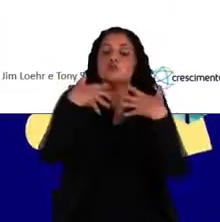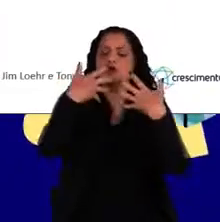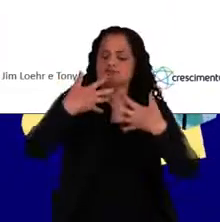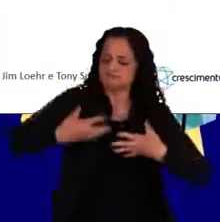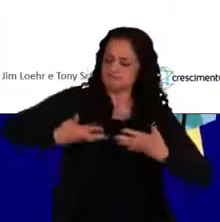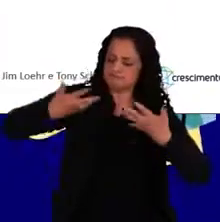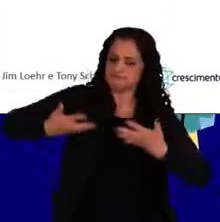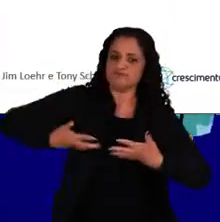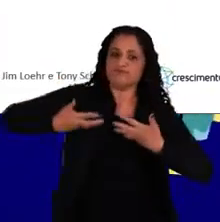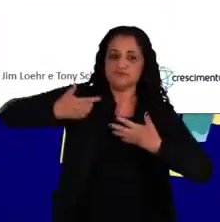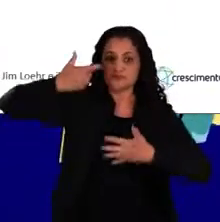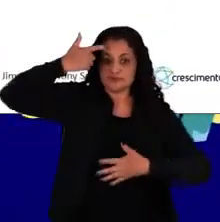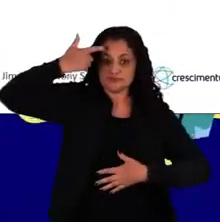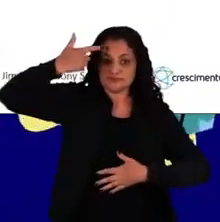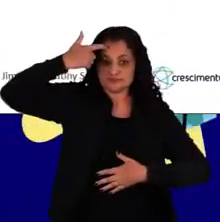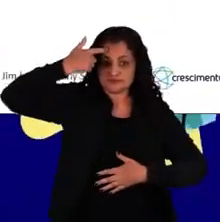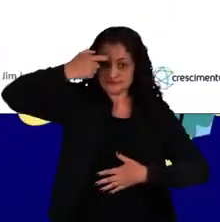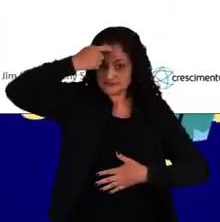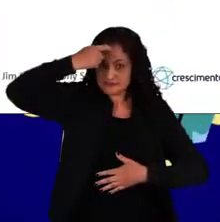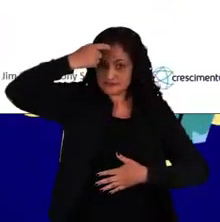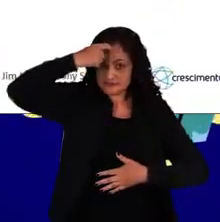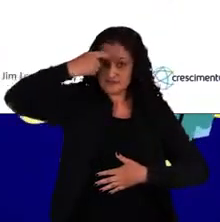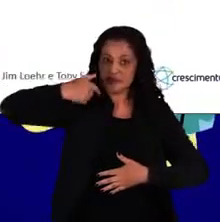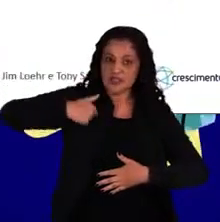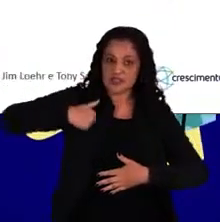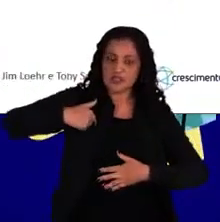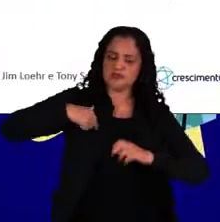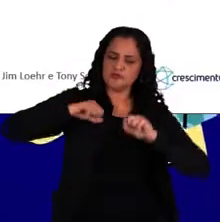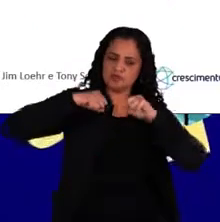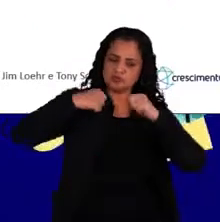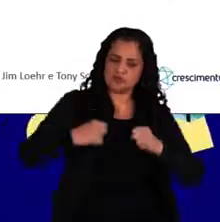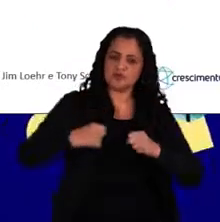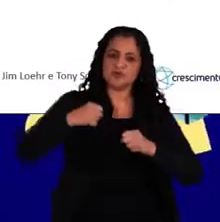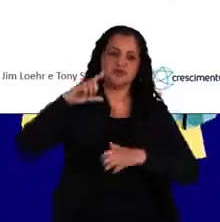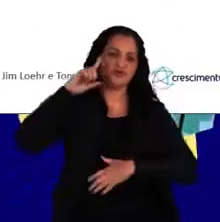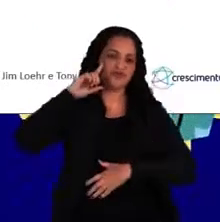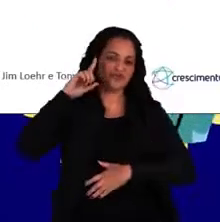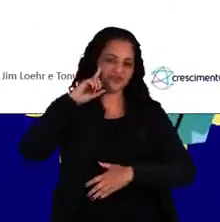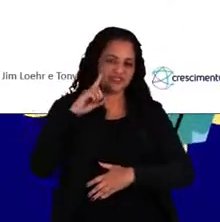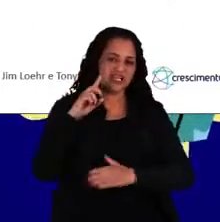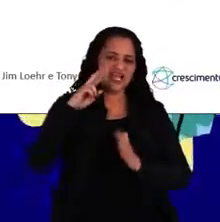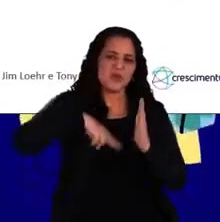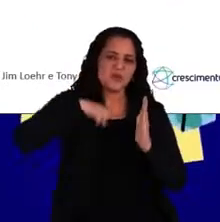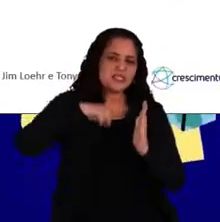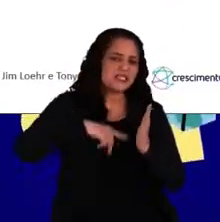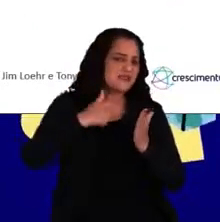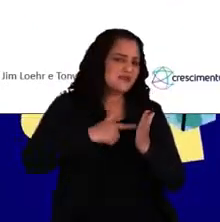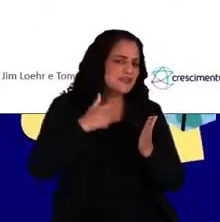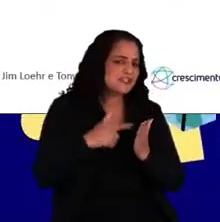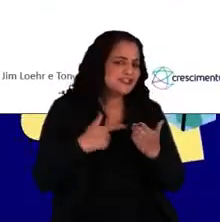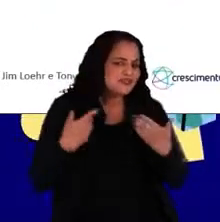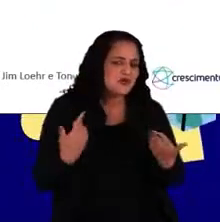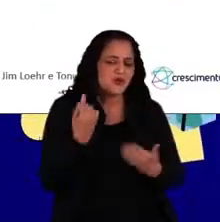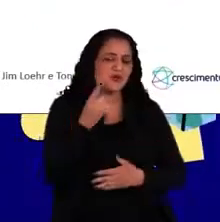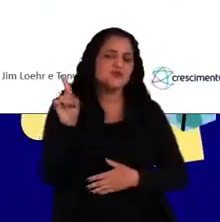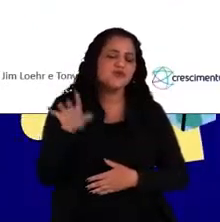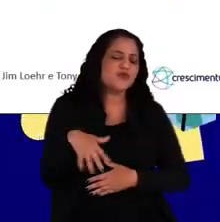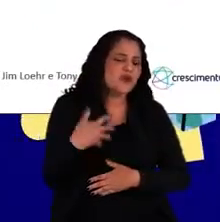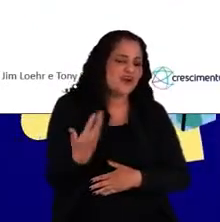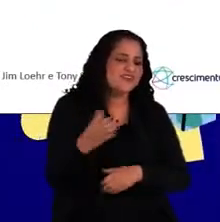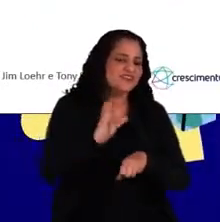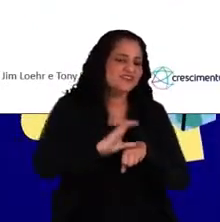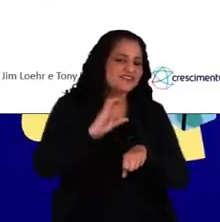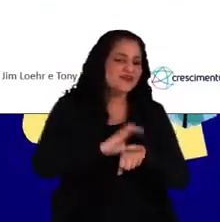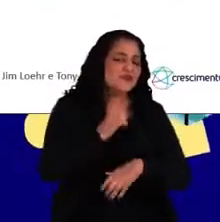estímulo mental que eu tenho buscado para o meu dia a dia. Quando foi a última vez que eu li um livro, que eu fiz parte de um curso,